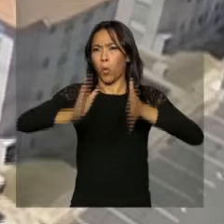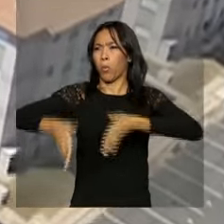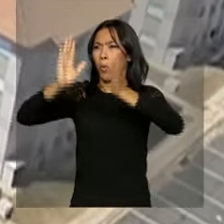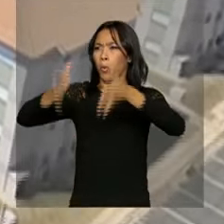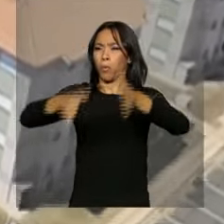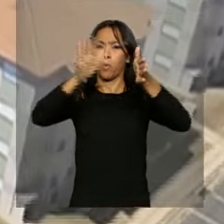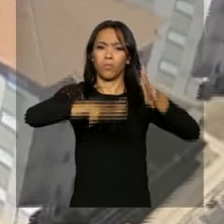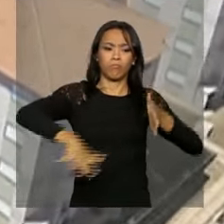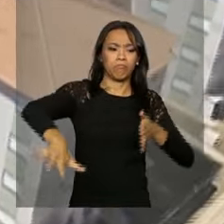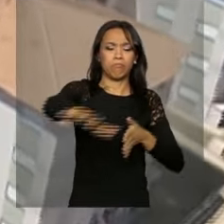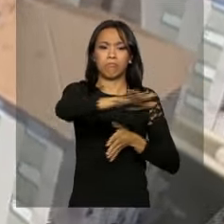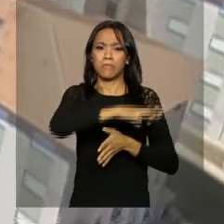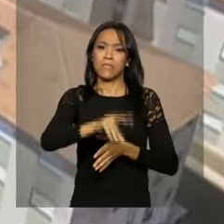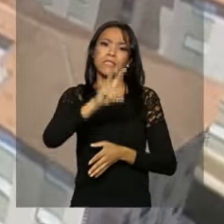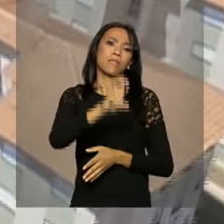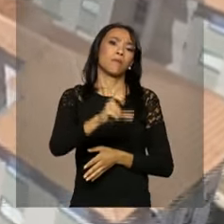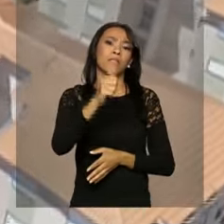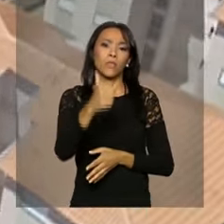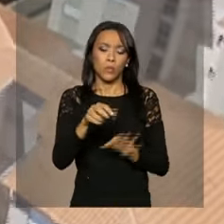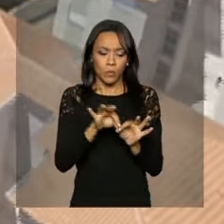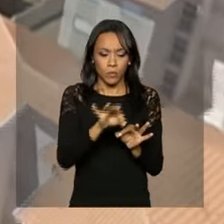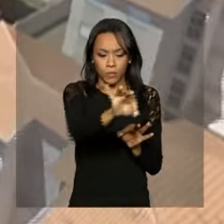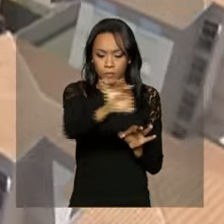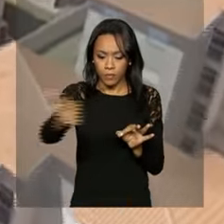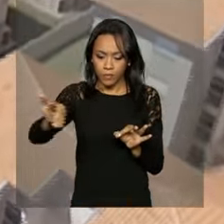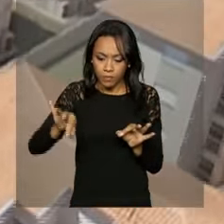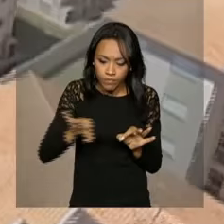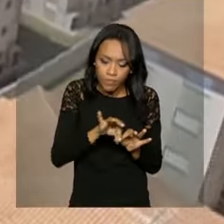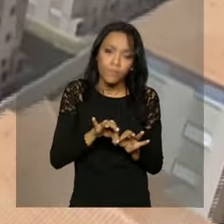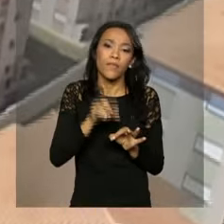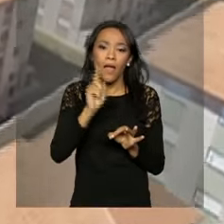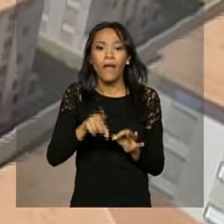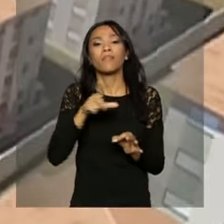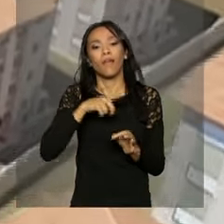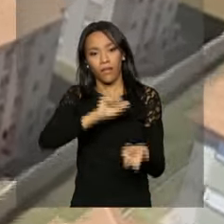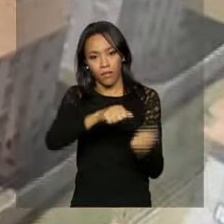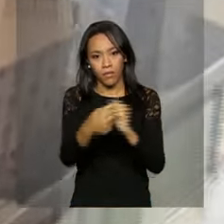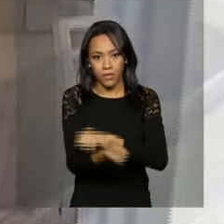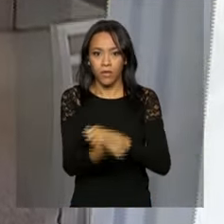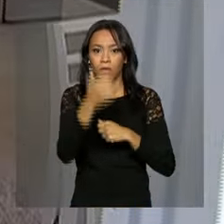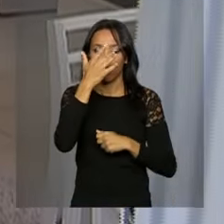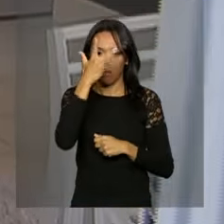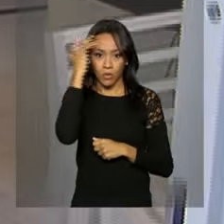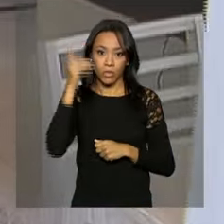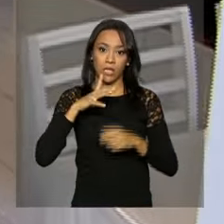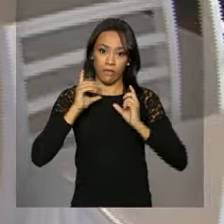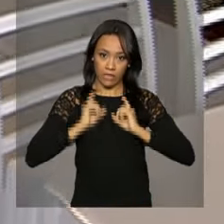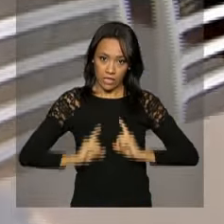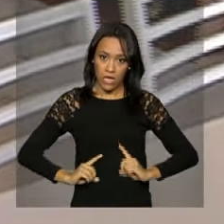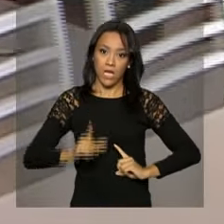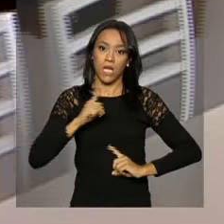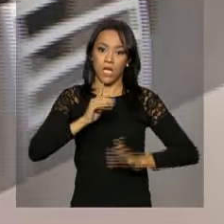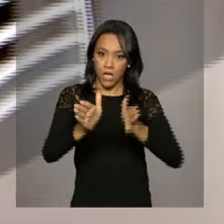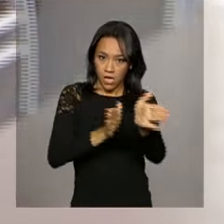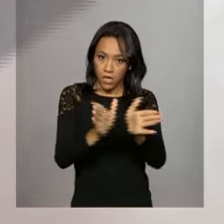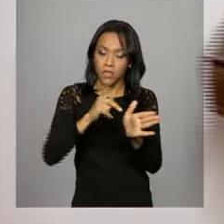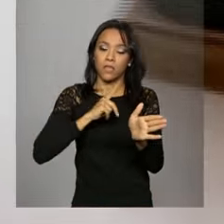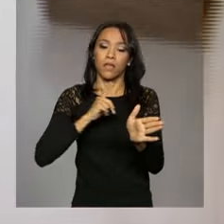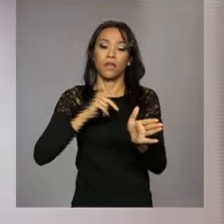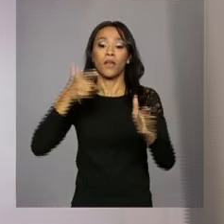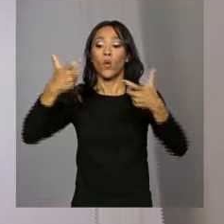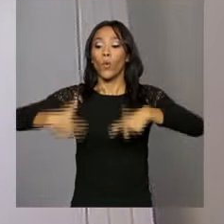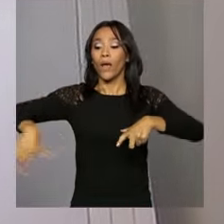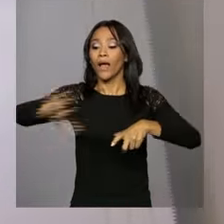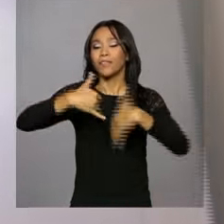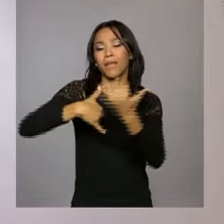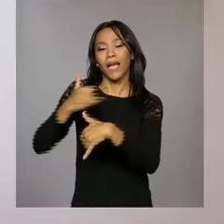51 metros quadrados, adaptadas a pessoas com deficiência, tem área de lazer no condomínio,